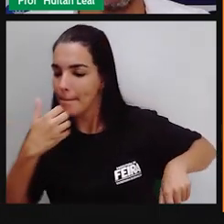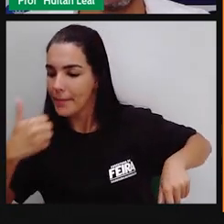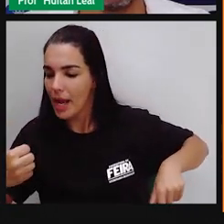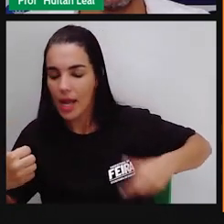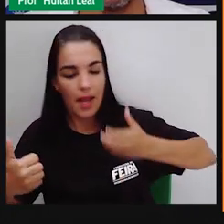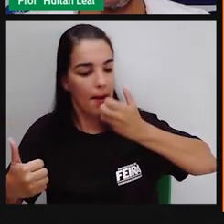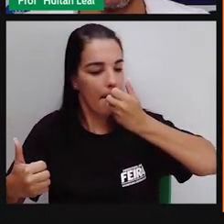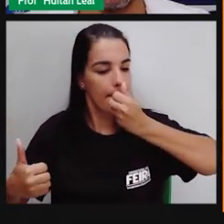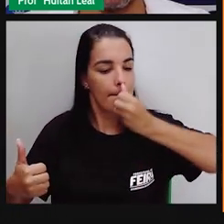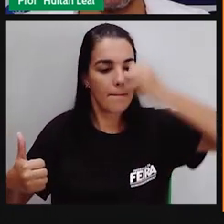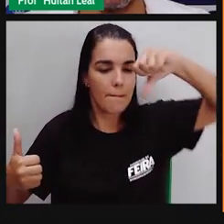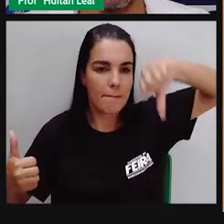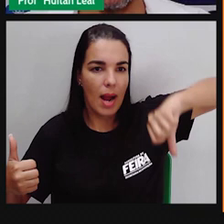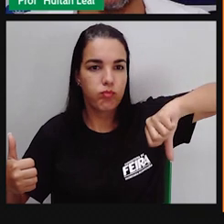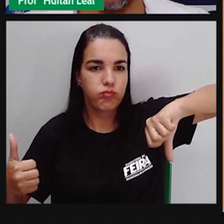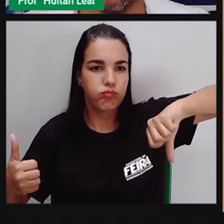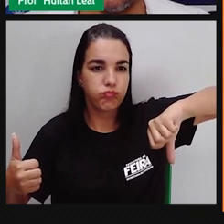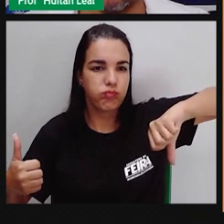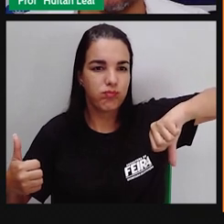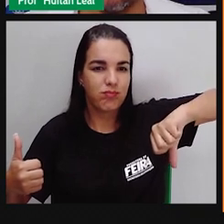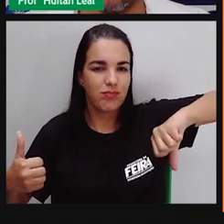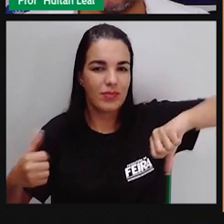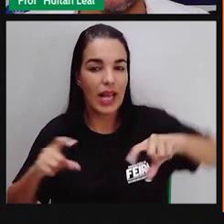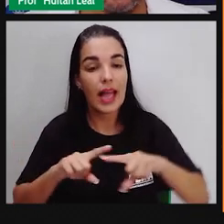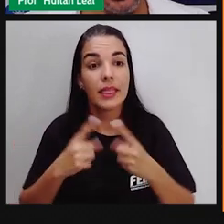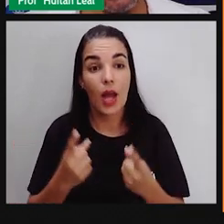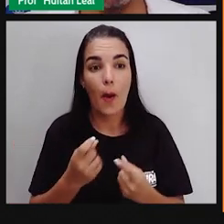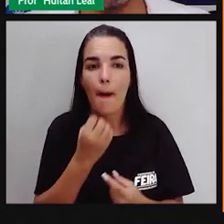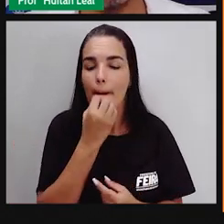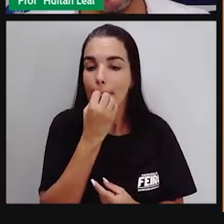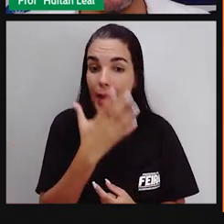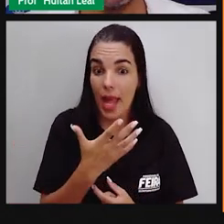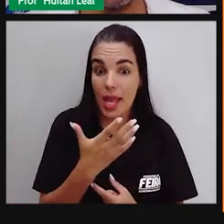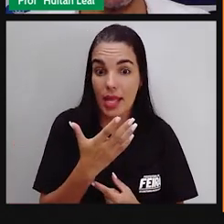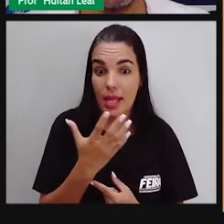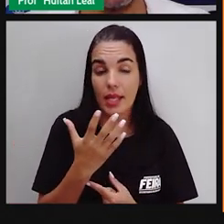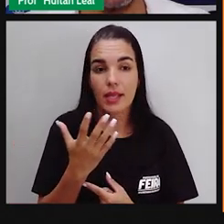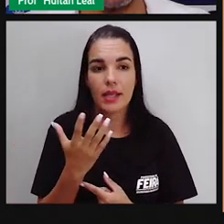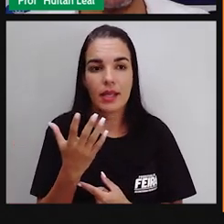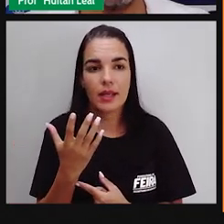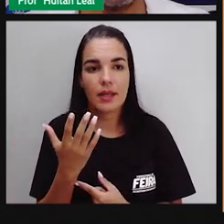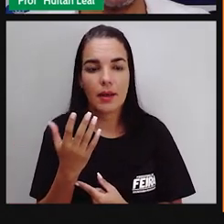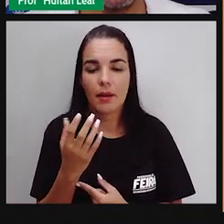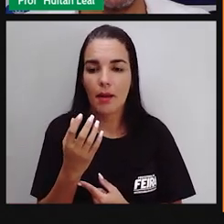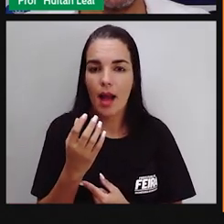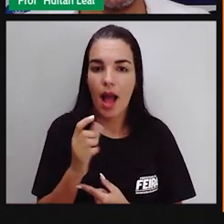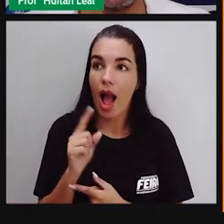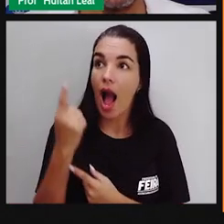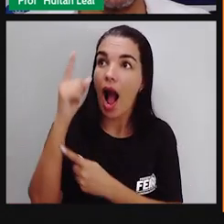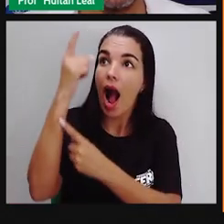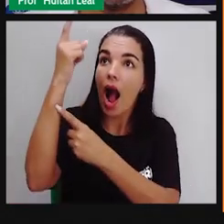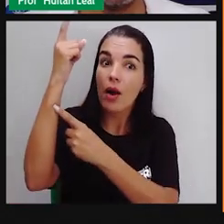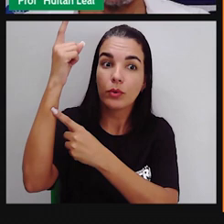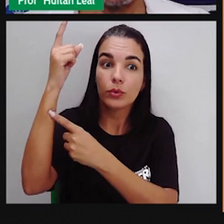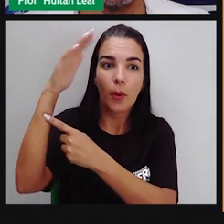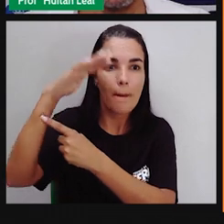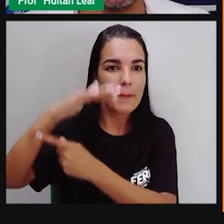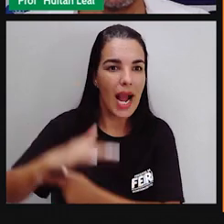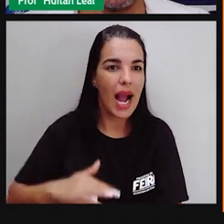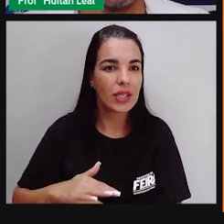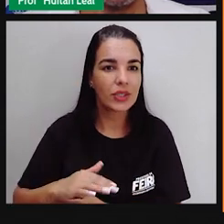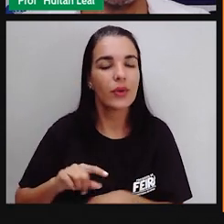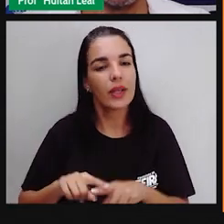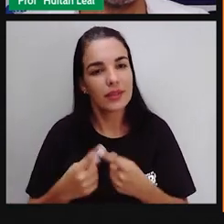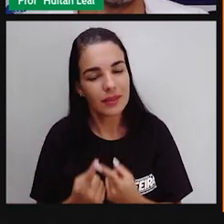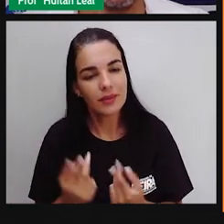Feio, bonito, são palavras opostas. Alto, baixo. Então, a antítese